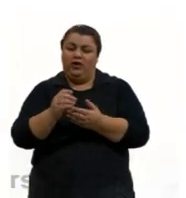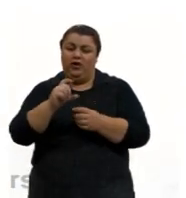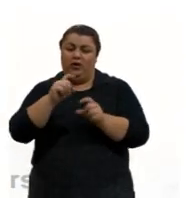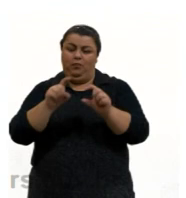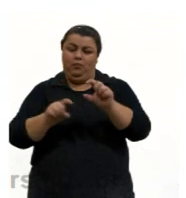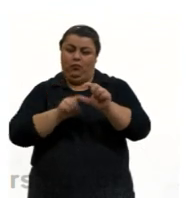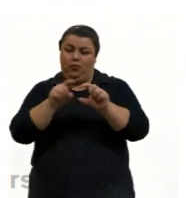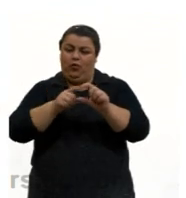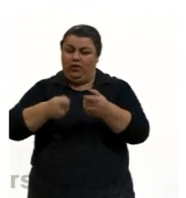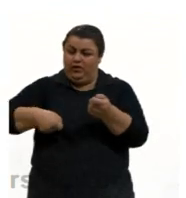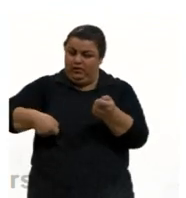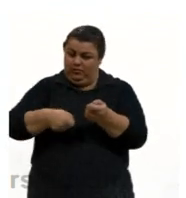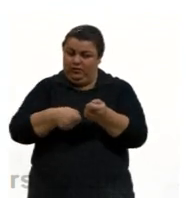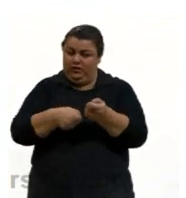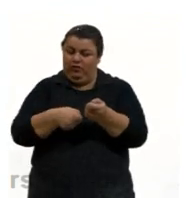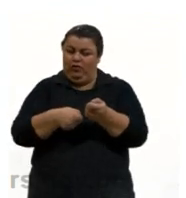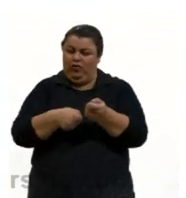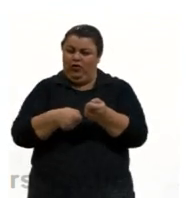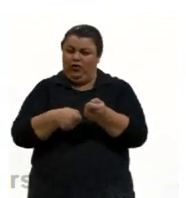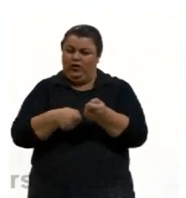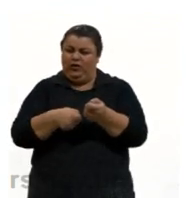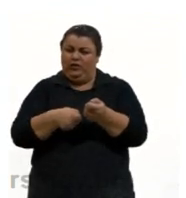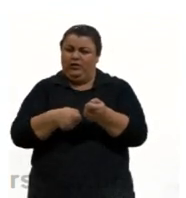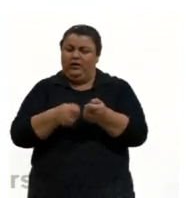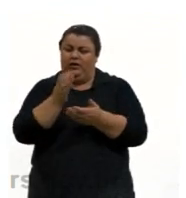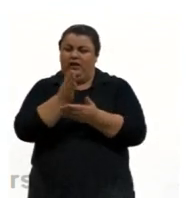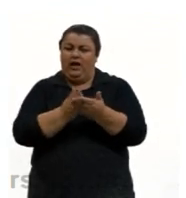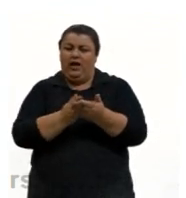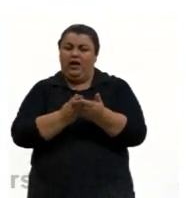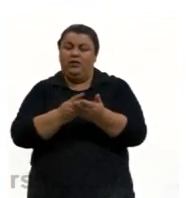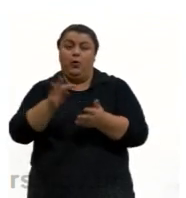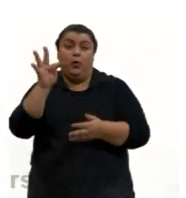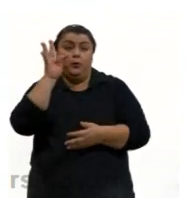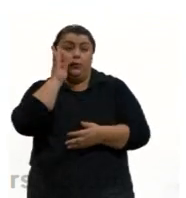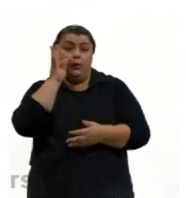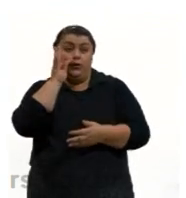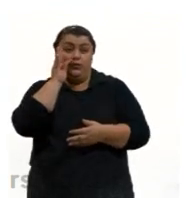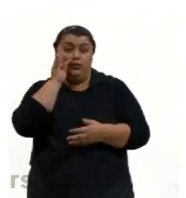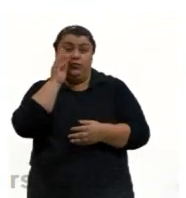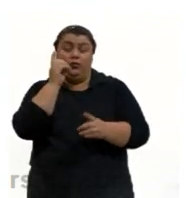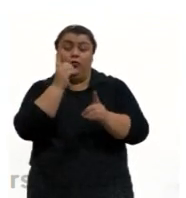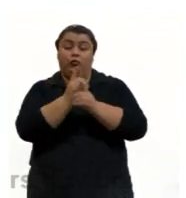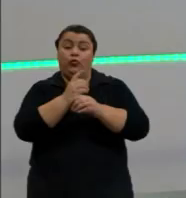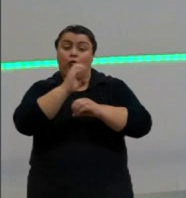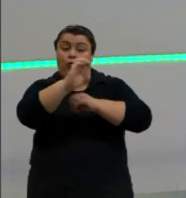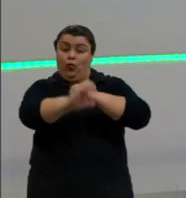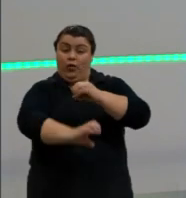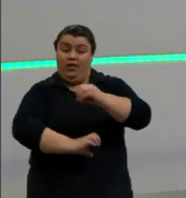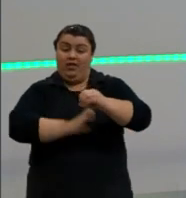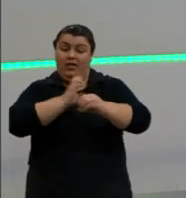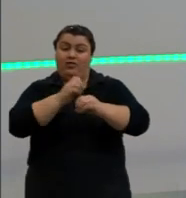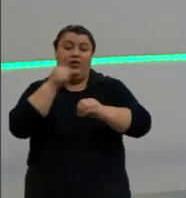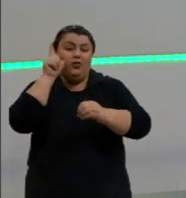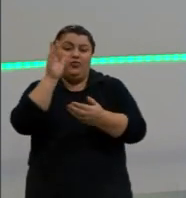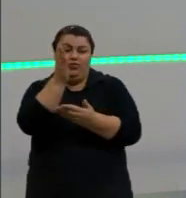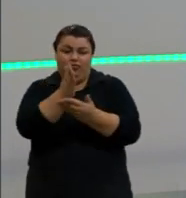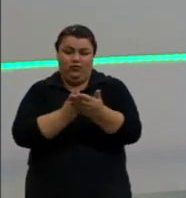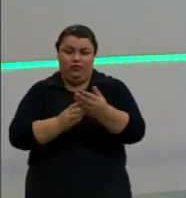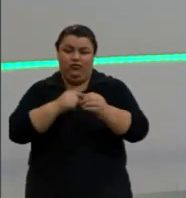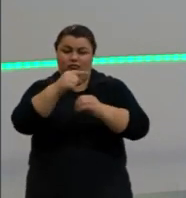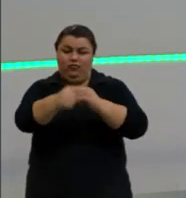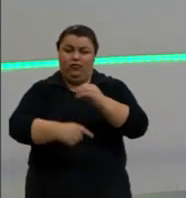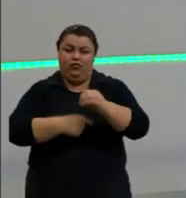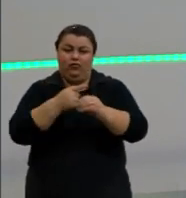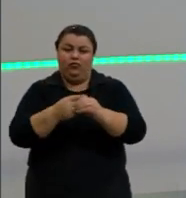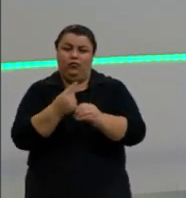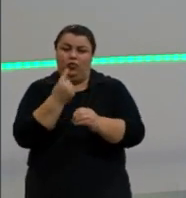do nosso modelo rígido, indivisível. Thomson descobriu o elétron, ou seja, ele conseguiu dividir o átomo em uma